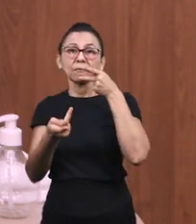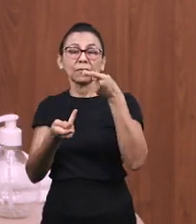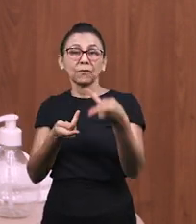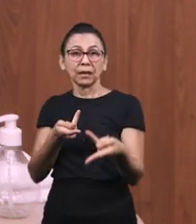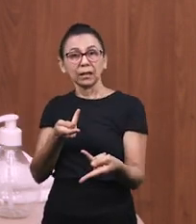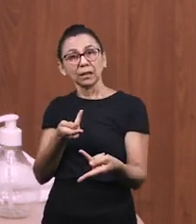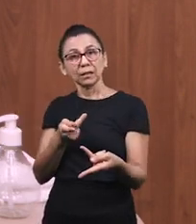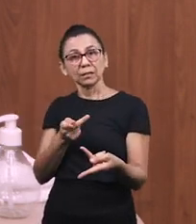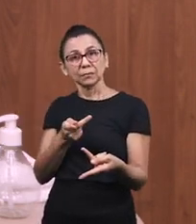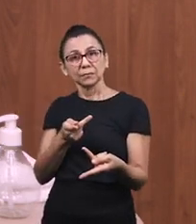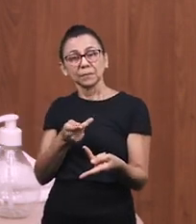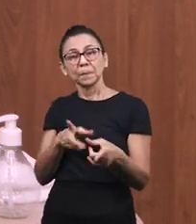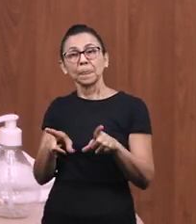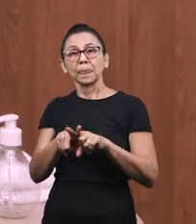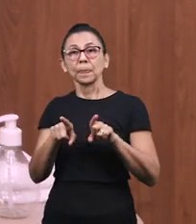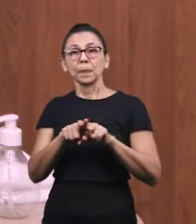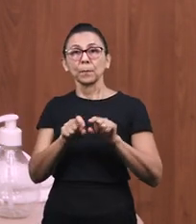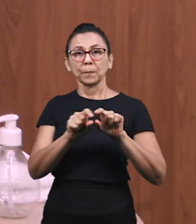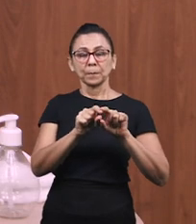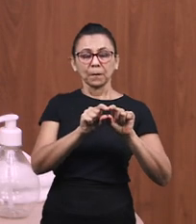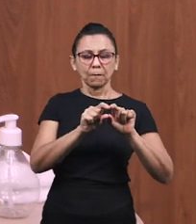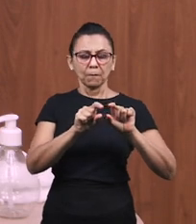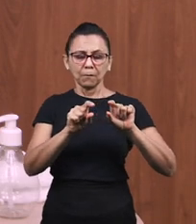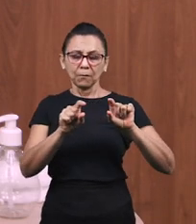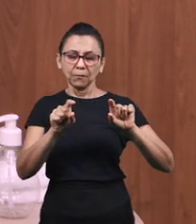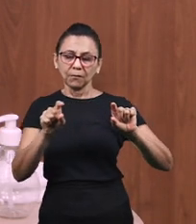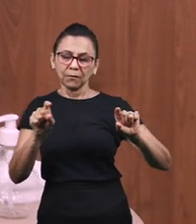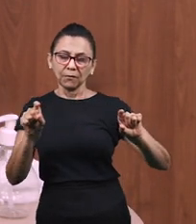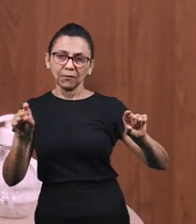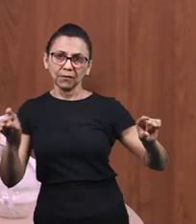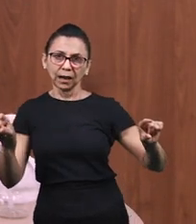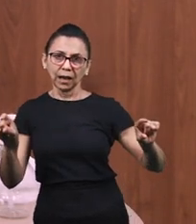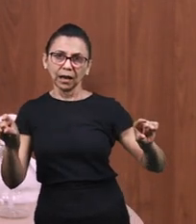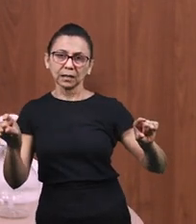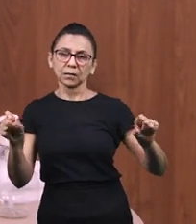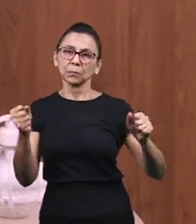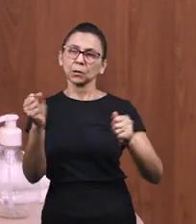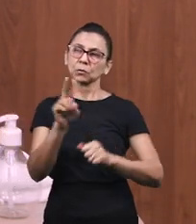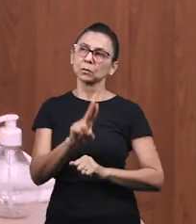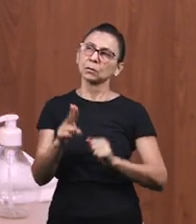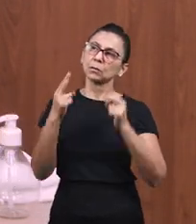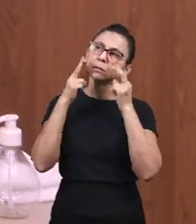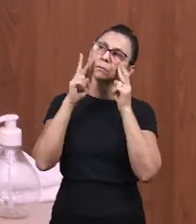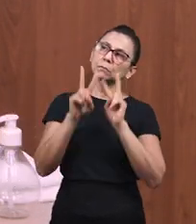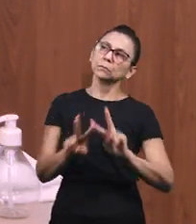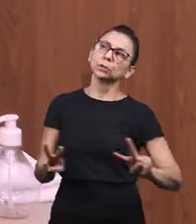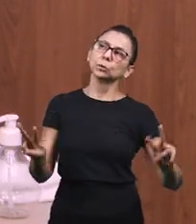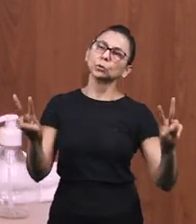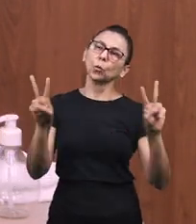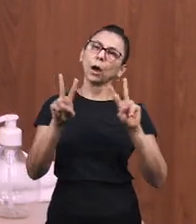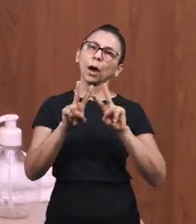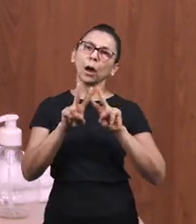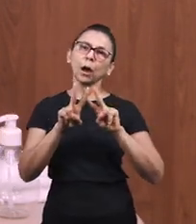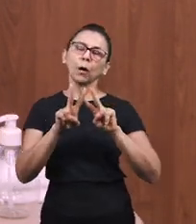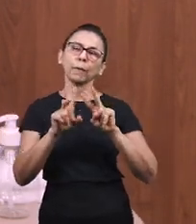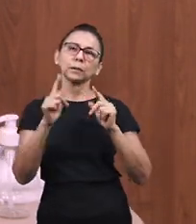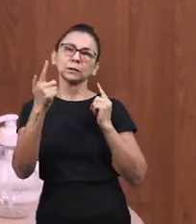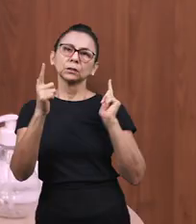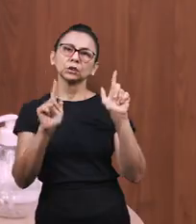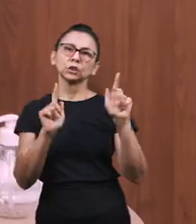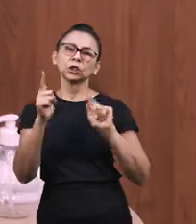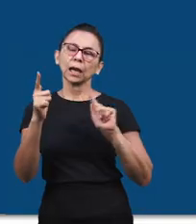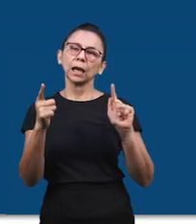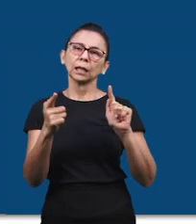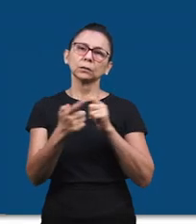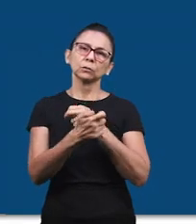dica também é para o aumento de frases. Então, a gente pode usar pista visual, gente pode usar o multigestos,